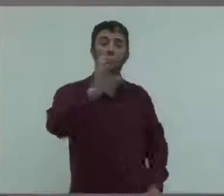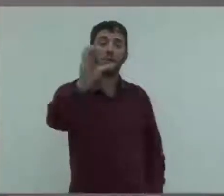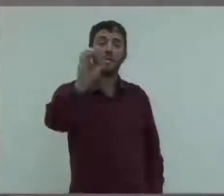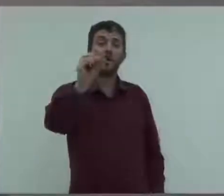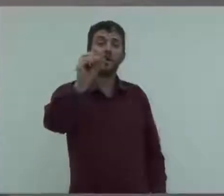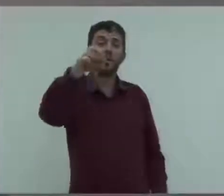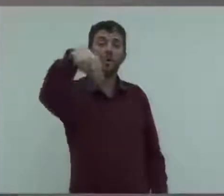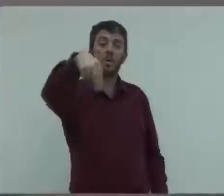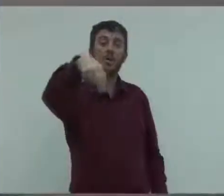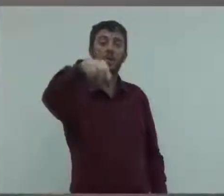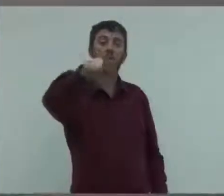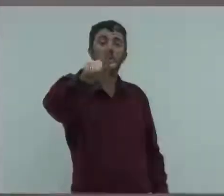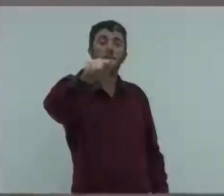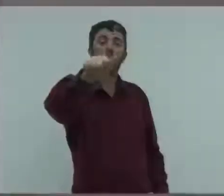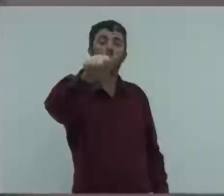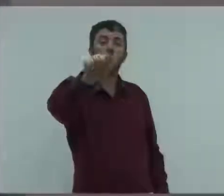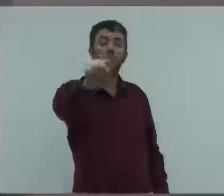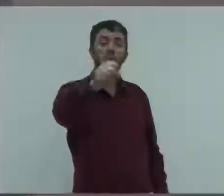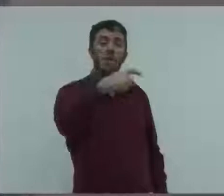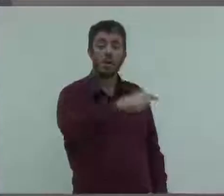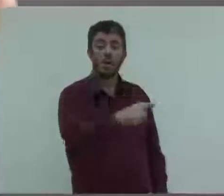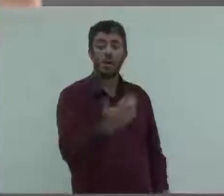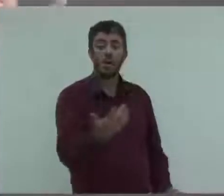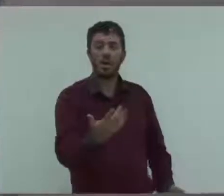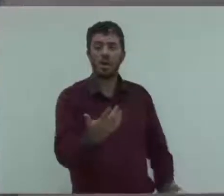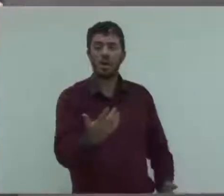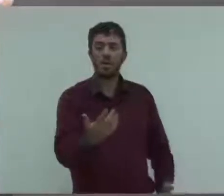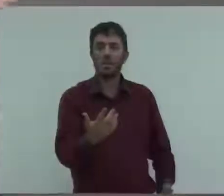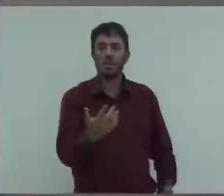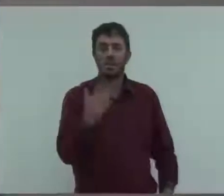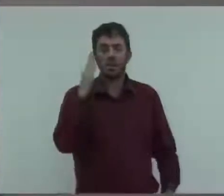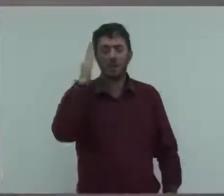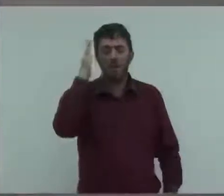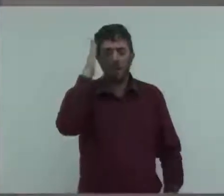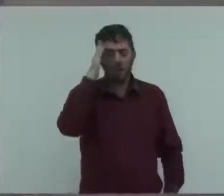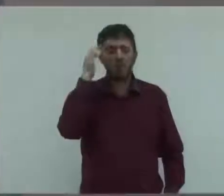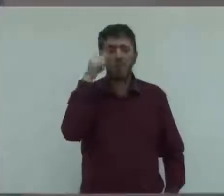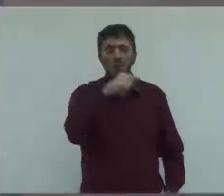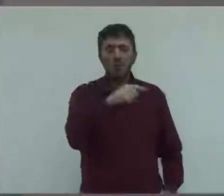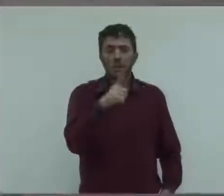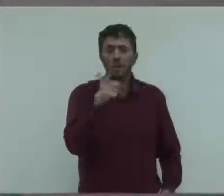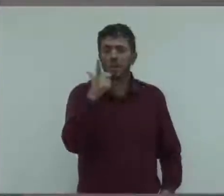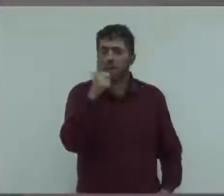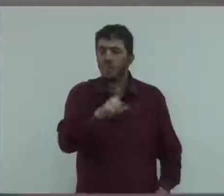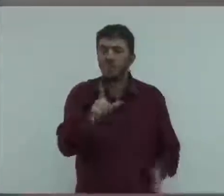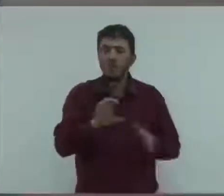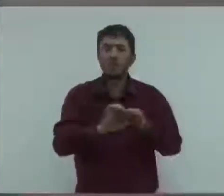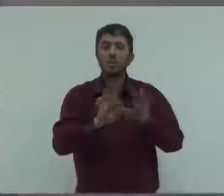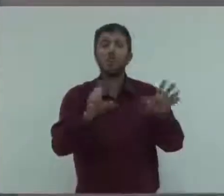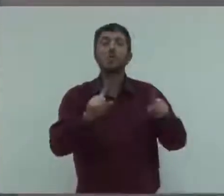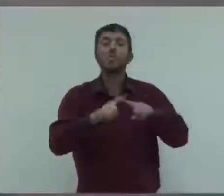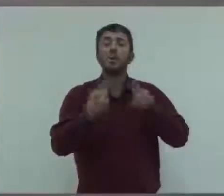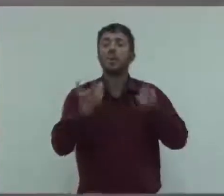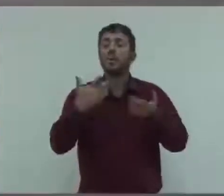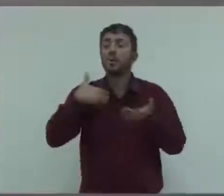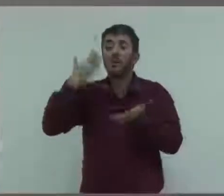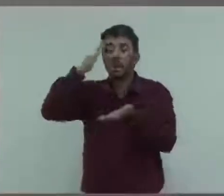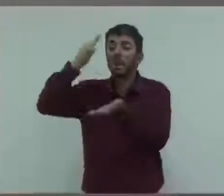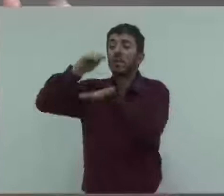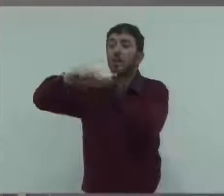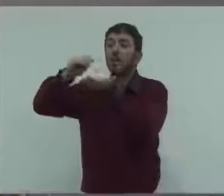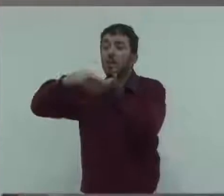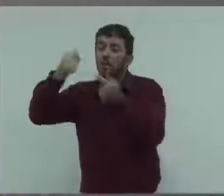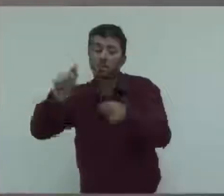aqui que isso é importante ou ruim para o município. Ela deve ter conseguido uma autorização. Mas existe uma secretaria responsável para estar